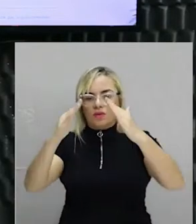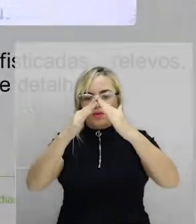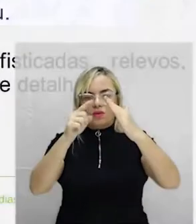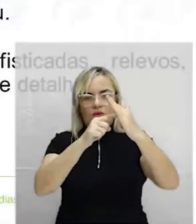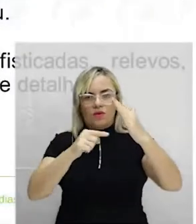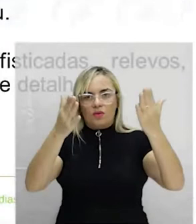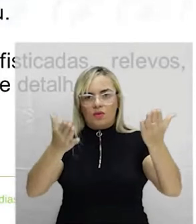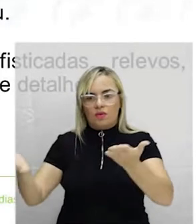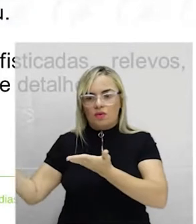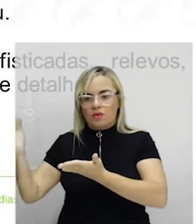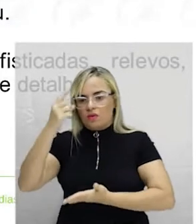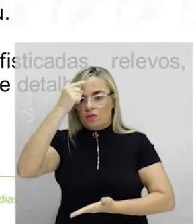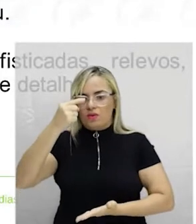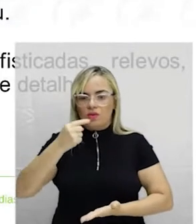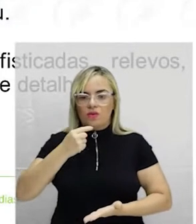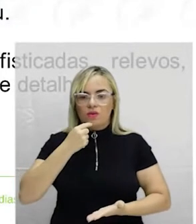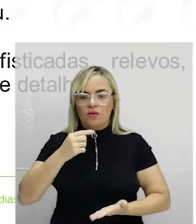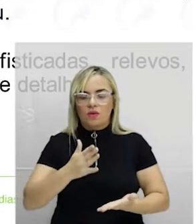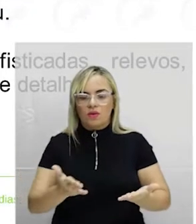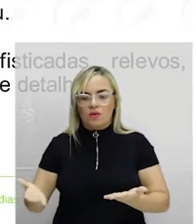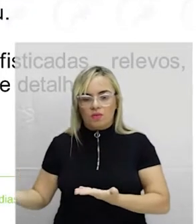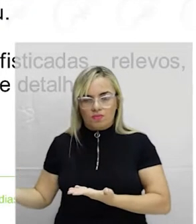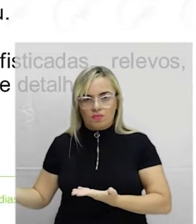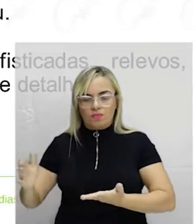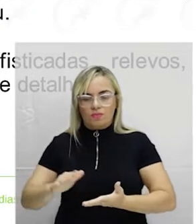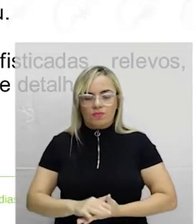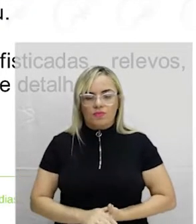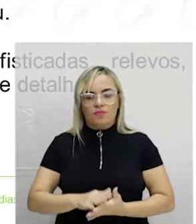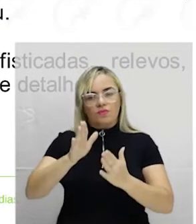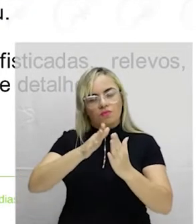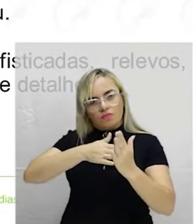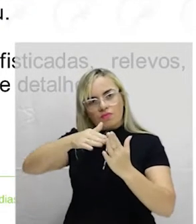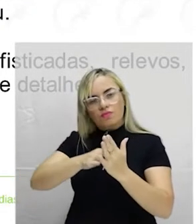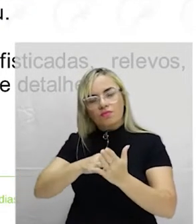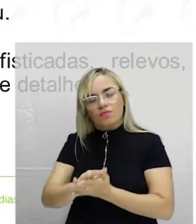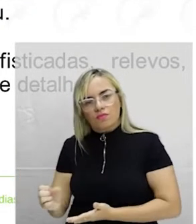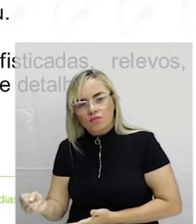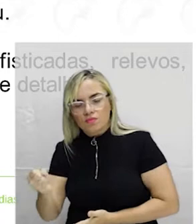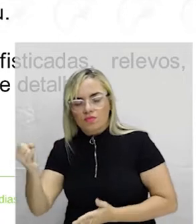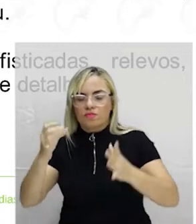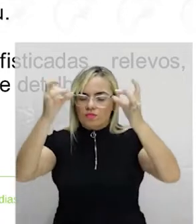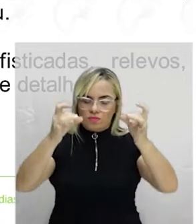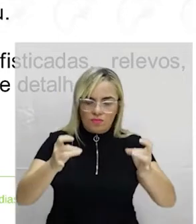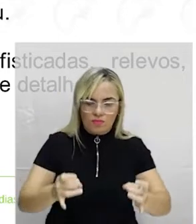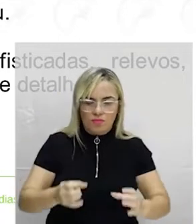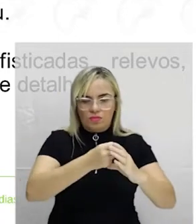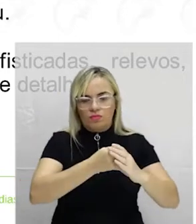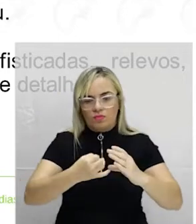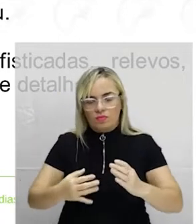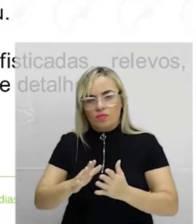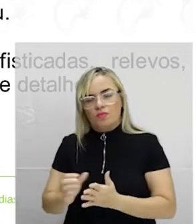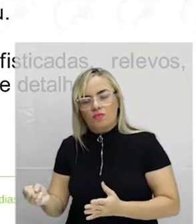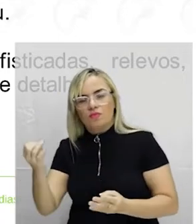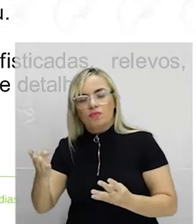trabalhavam com medalhões, ilusionistas, caixotões. Essas pinturas marcam literalmente as características mais importantes do barroco.